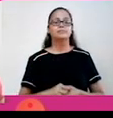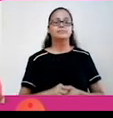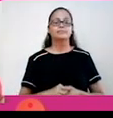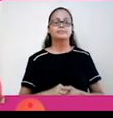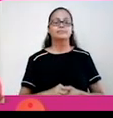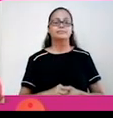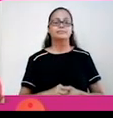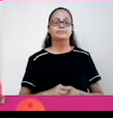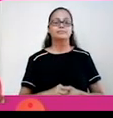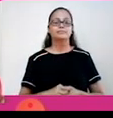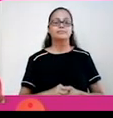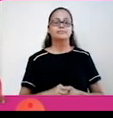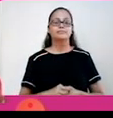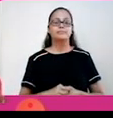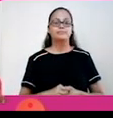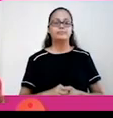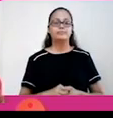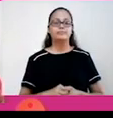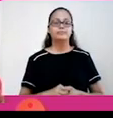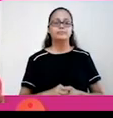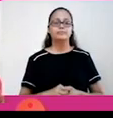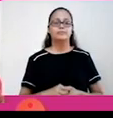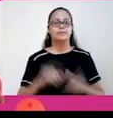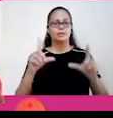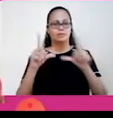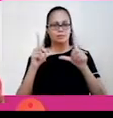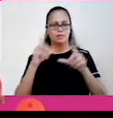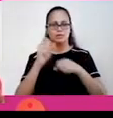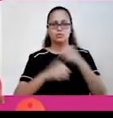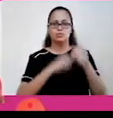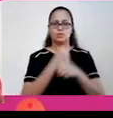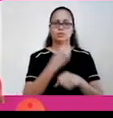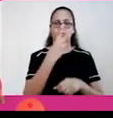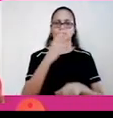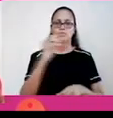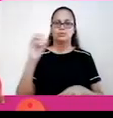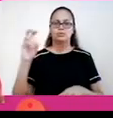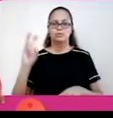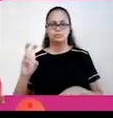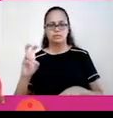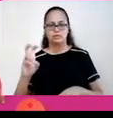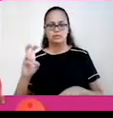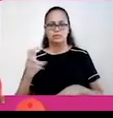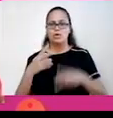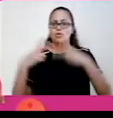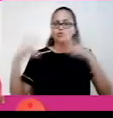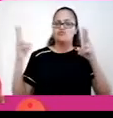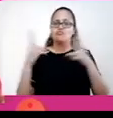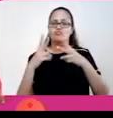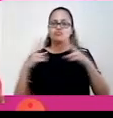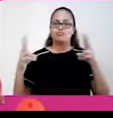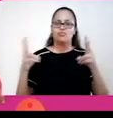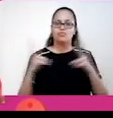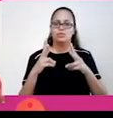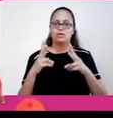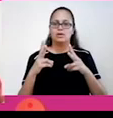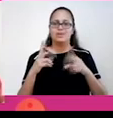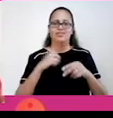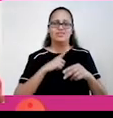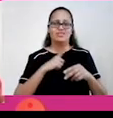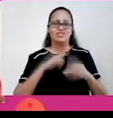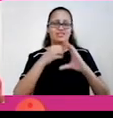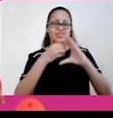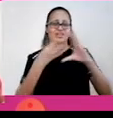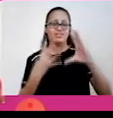quando ele é superior a 250 km por hora. Nós temos aqui uma imagem de 2005, o furacão Katrina alcançou a categoria